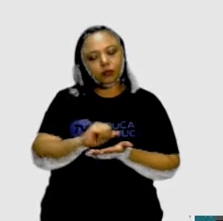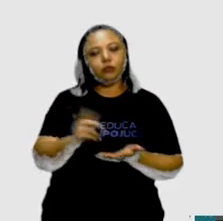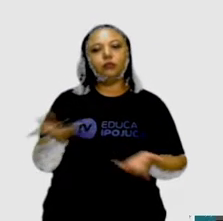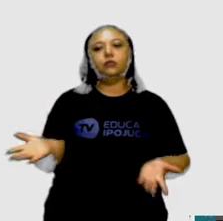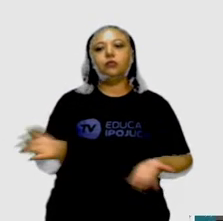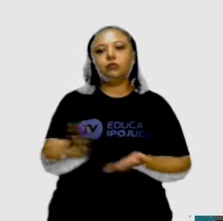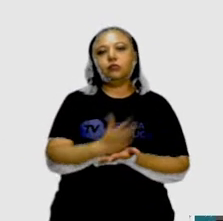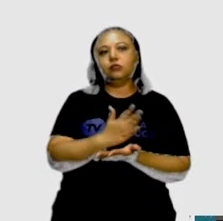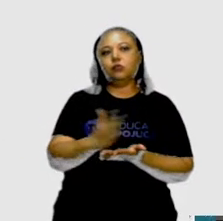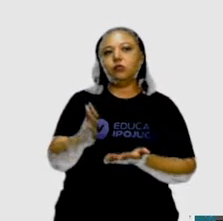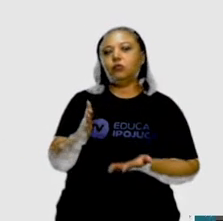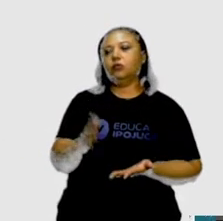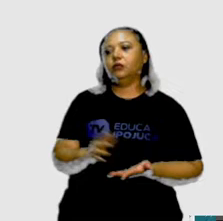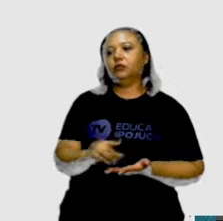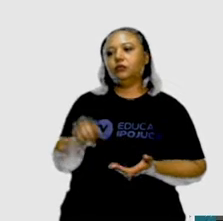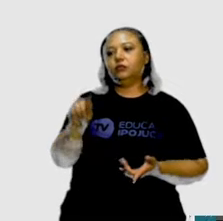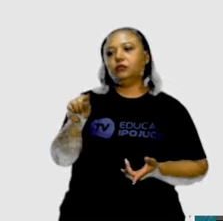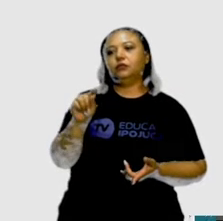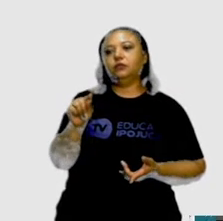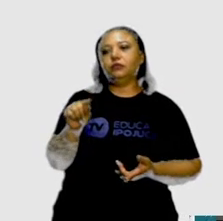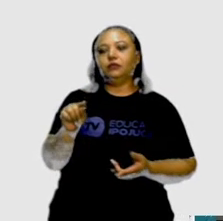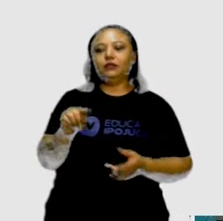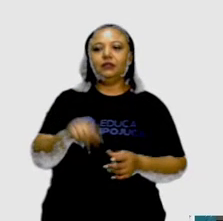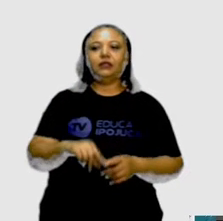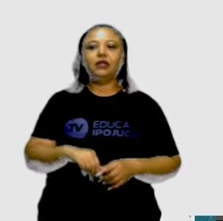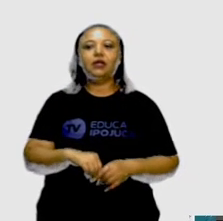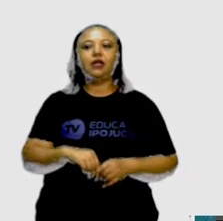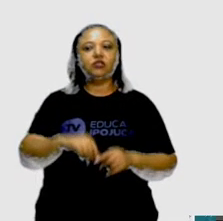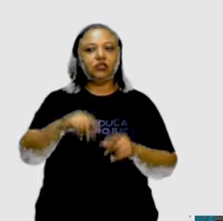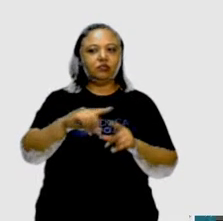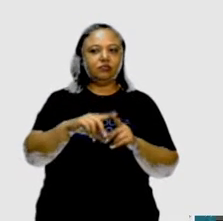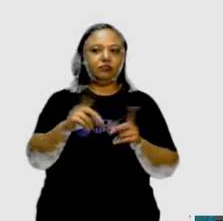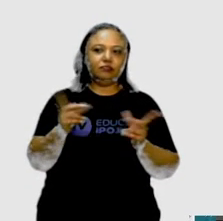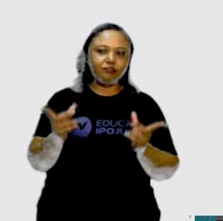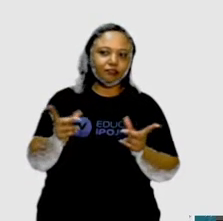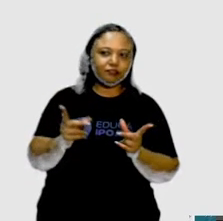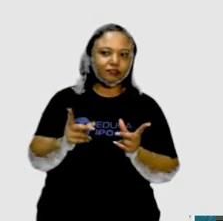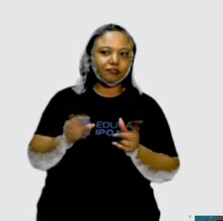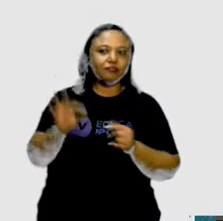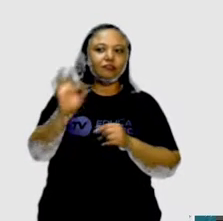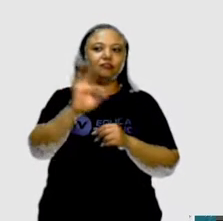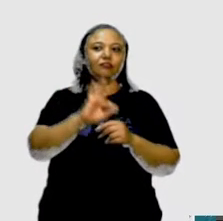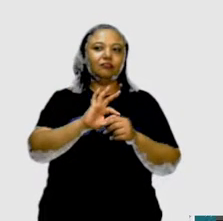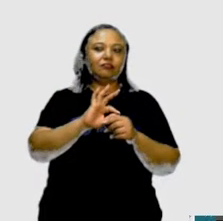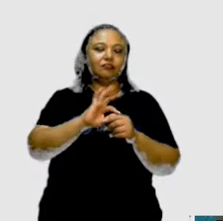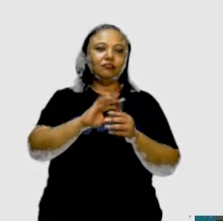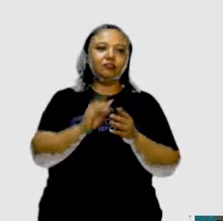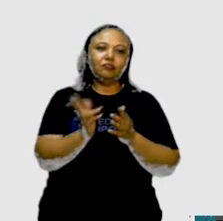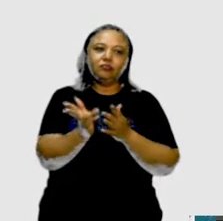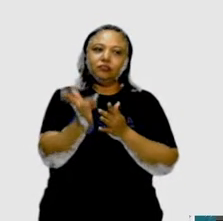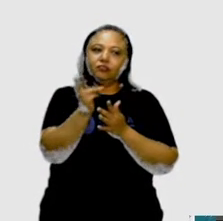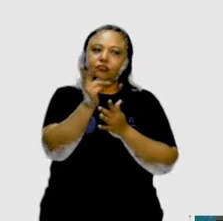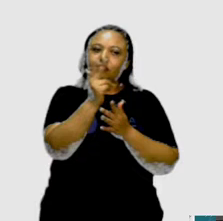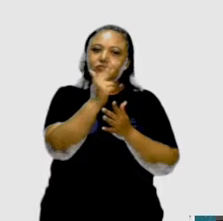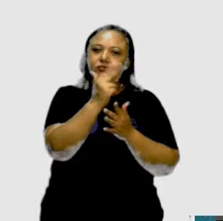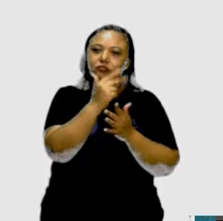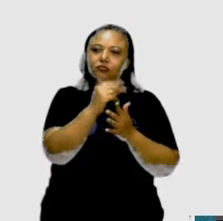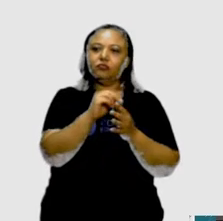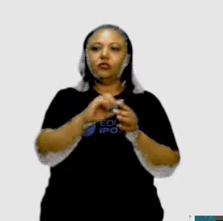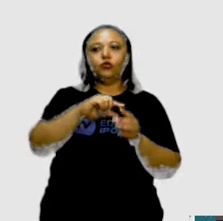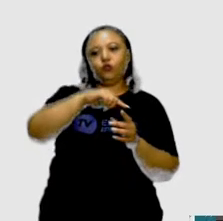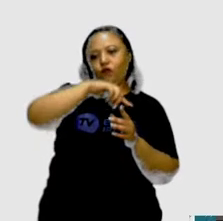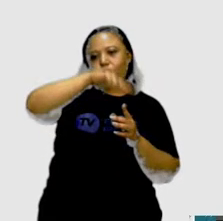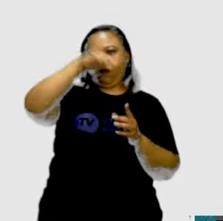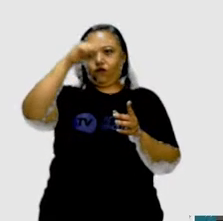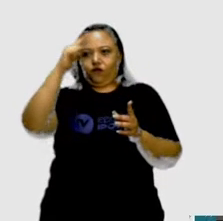essas figuras que elas estavam abertas, ou elas tinham, ou eram curvadas,